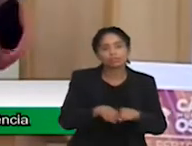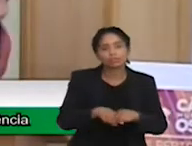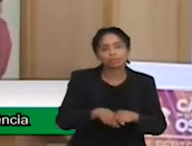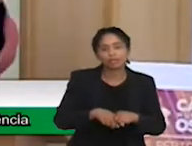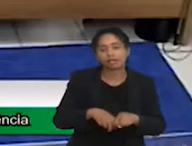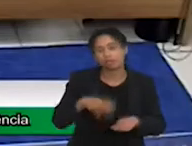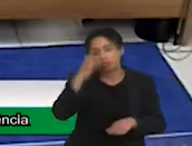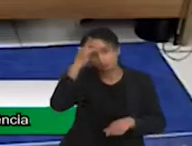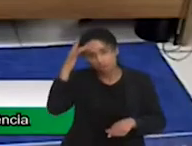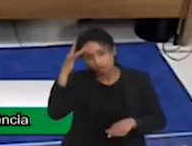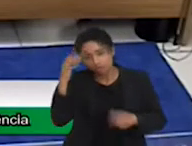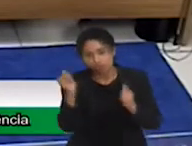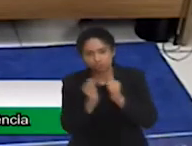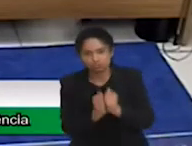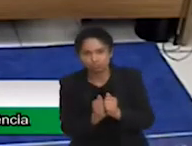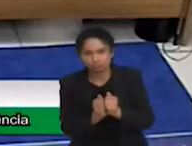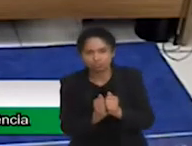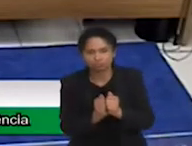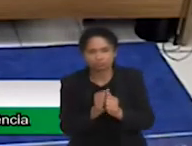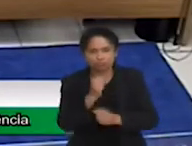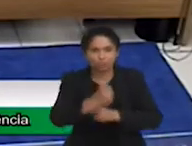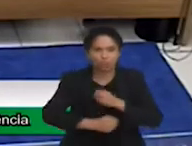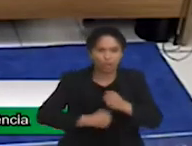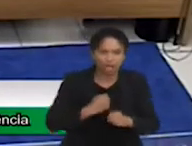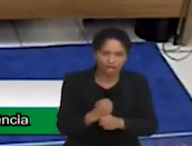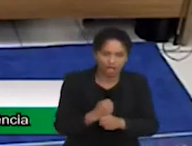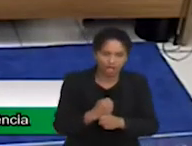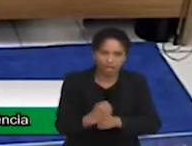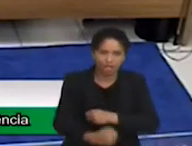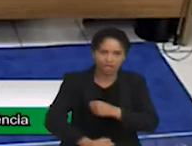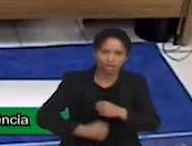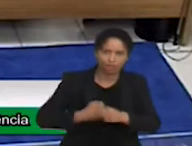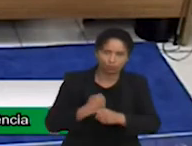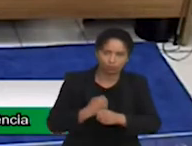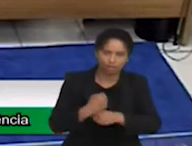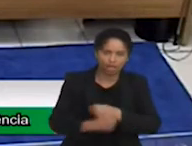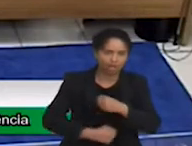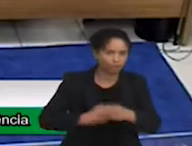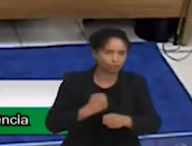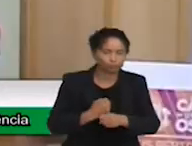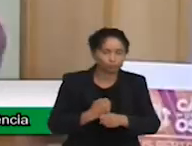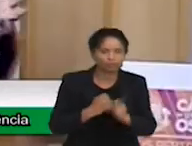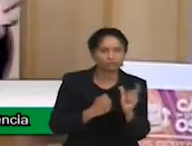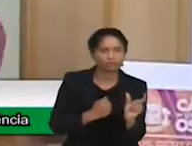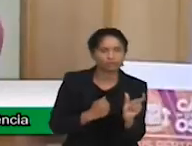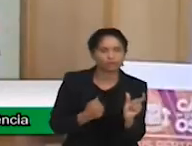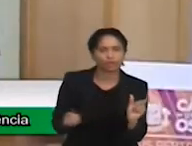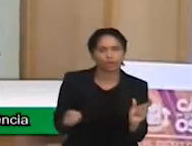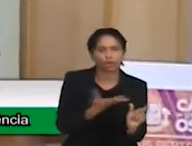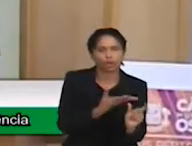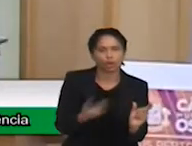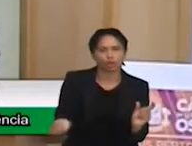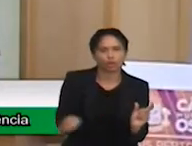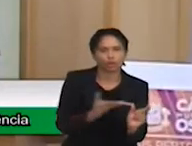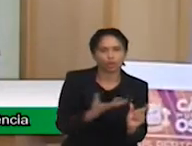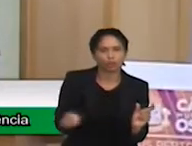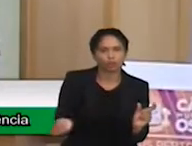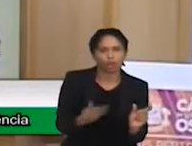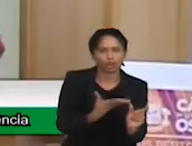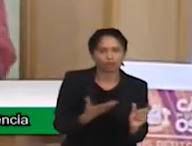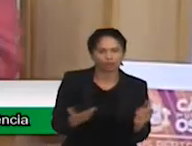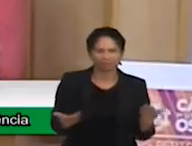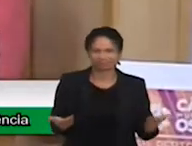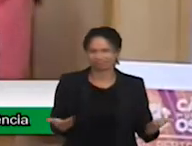renovar a carteirinha. Puxa, que bênção seria se Deus falasse, não, não vai deixar de ser, mas como que um